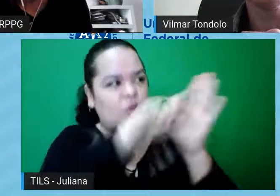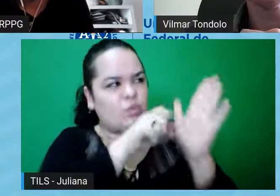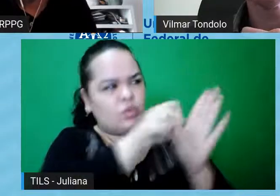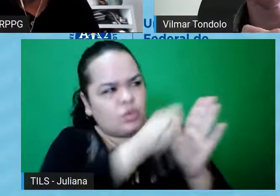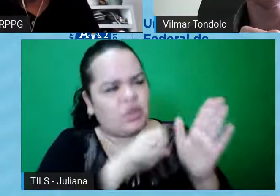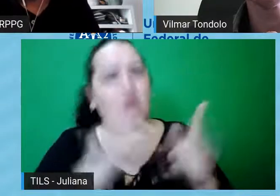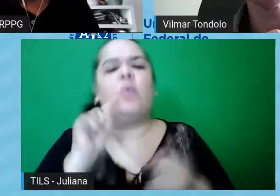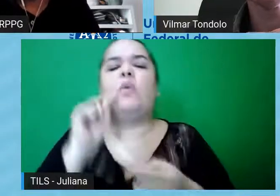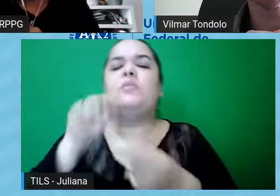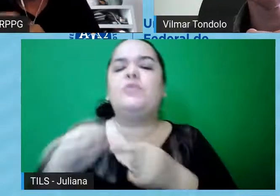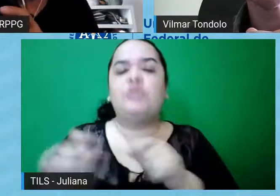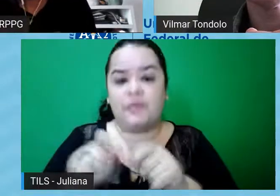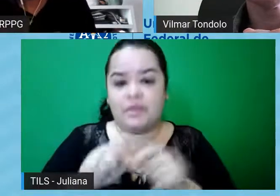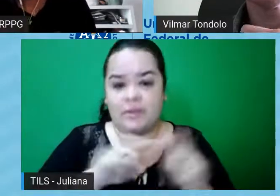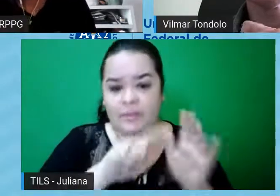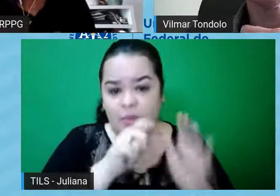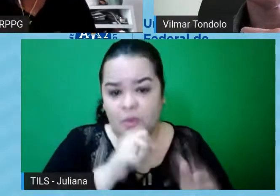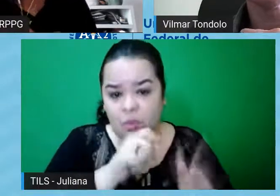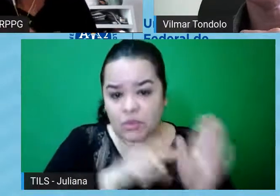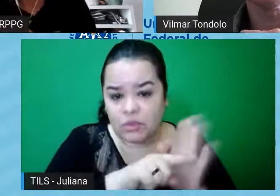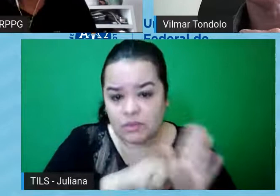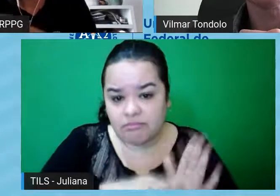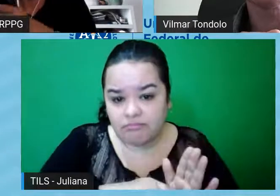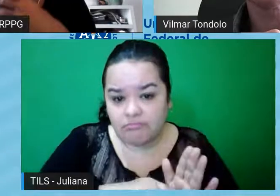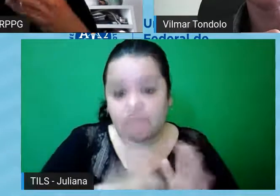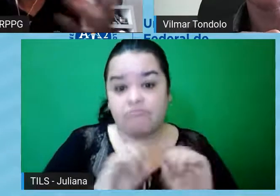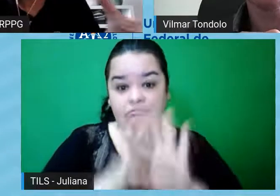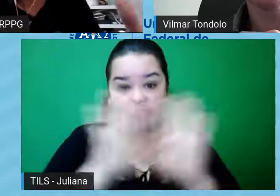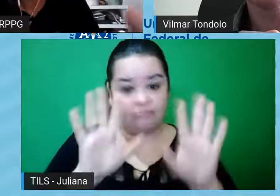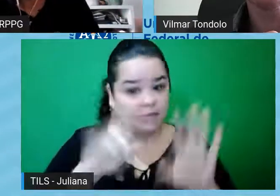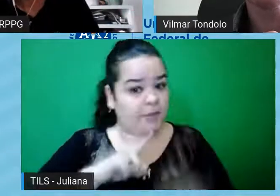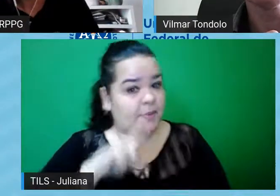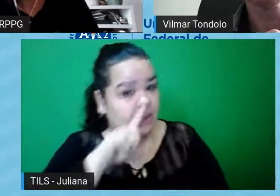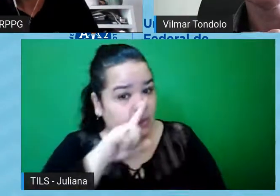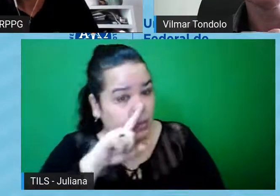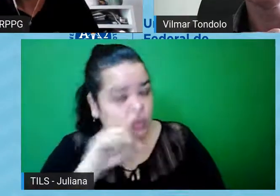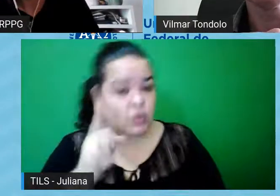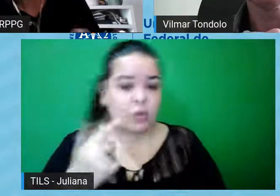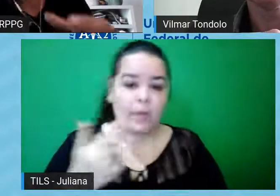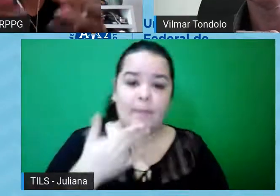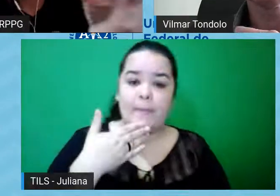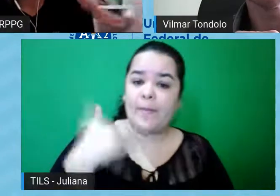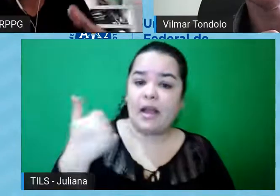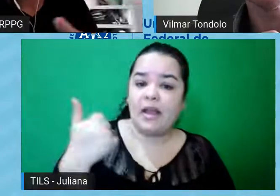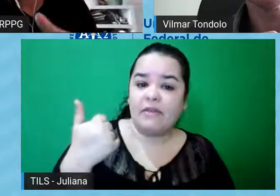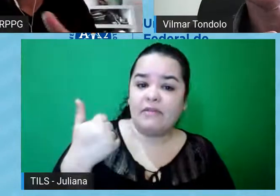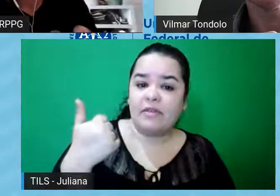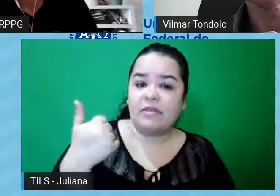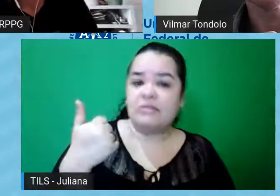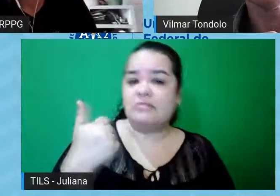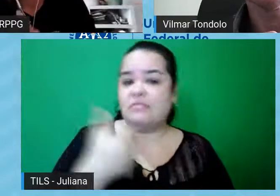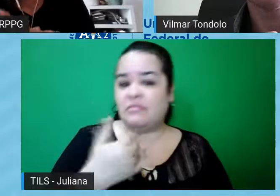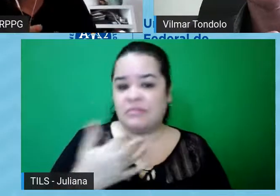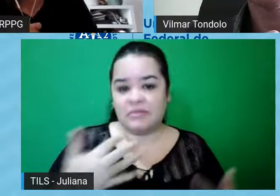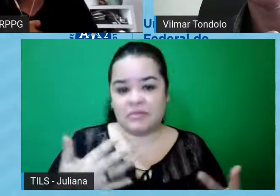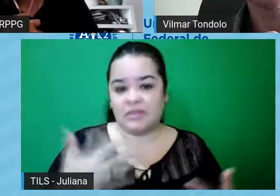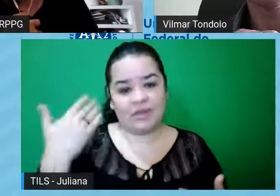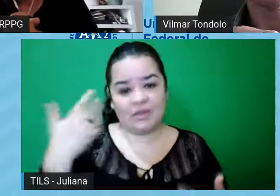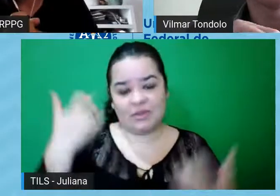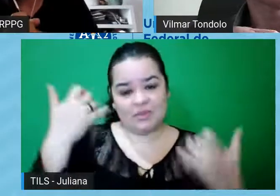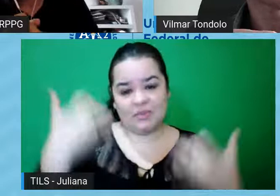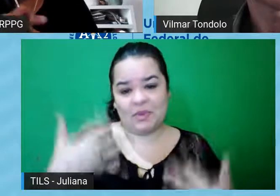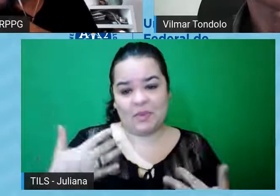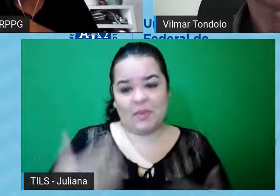aquele questionário, e deixar claro, né, se possui algum risco, quais os benefícios ele está participando, né, mais ou menos o eu falei aqui,